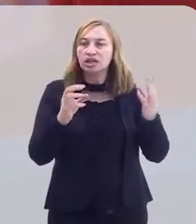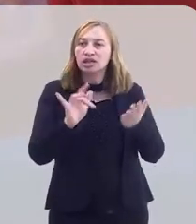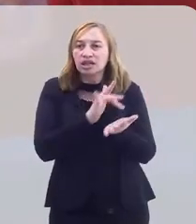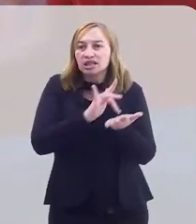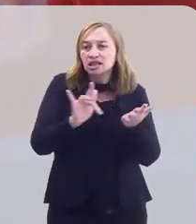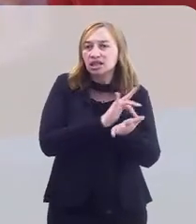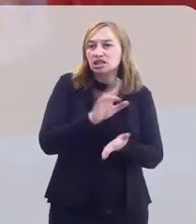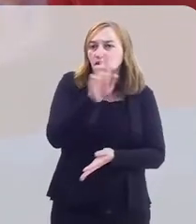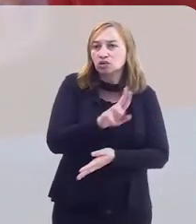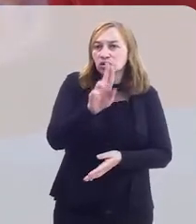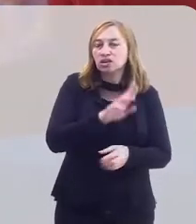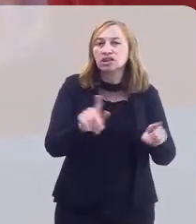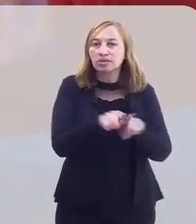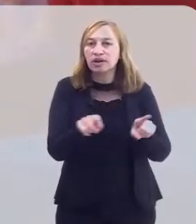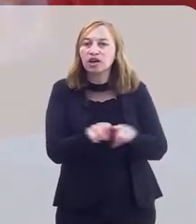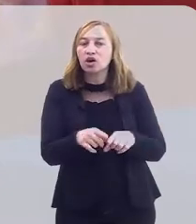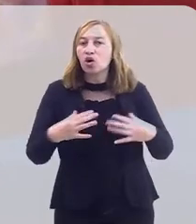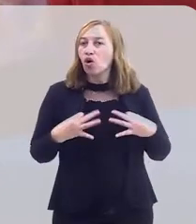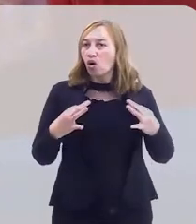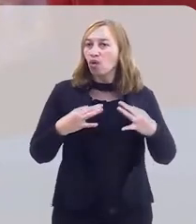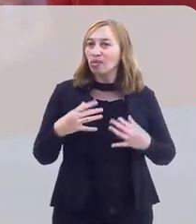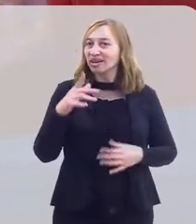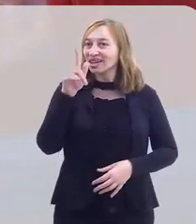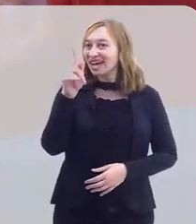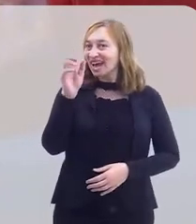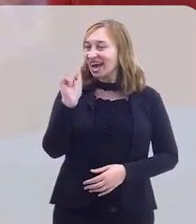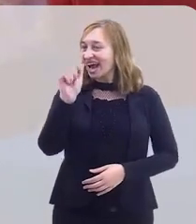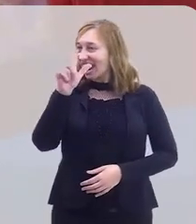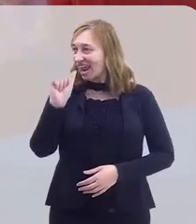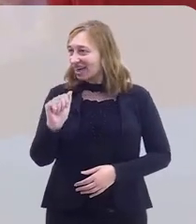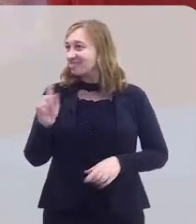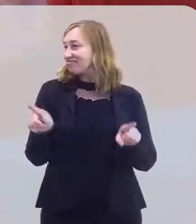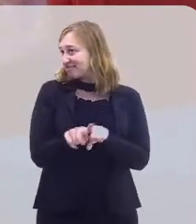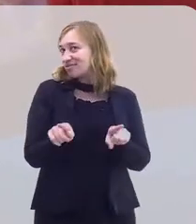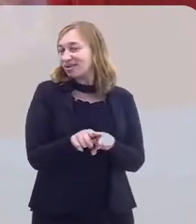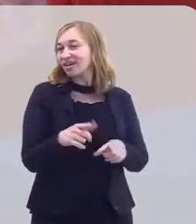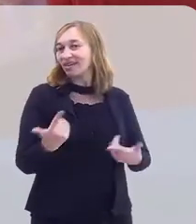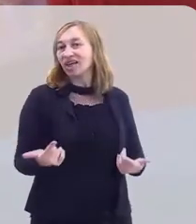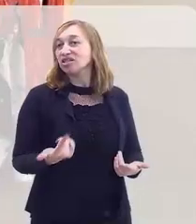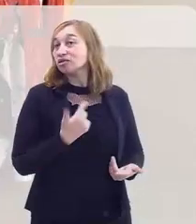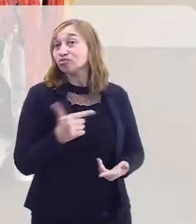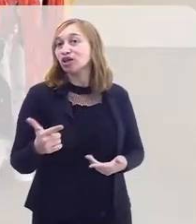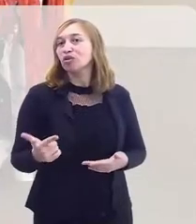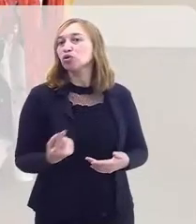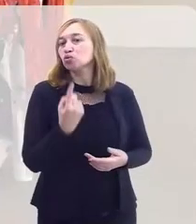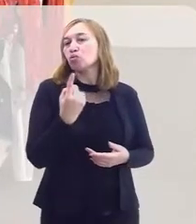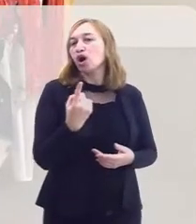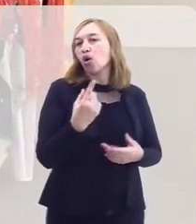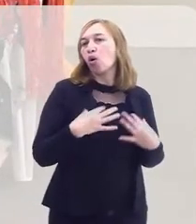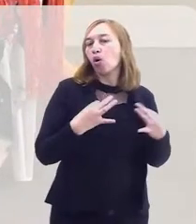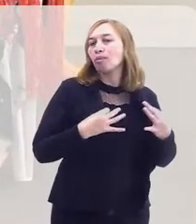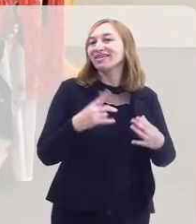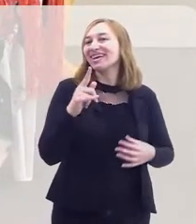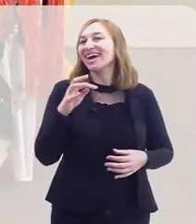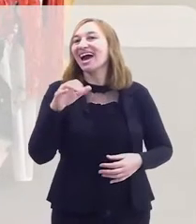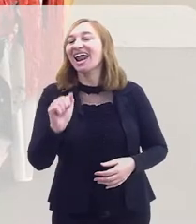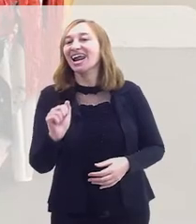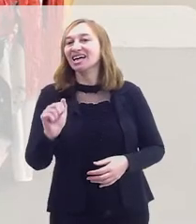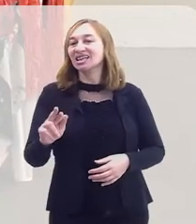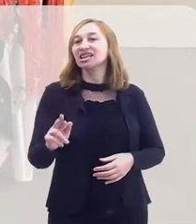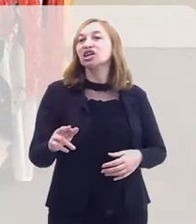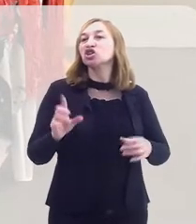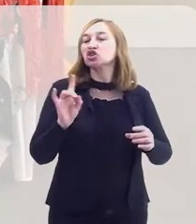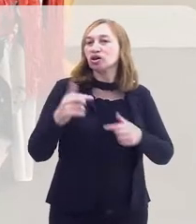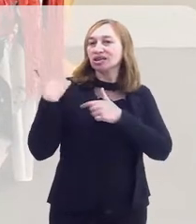as ciganas usam. E temos nossa roupa de gala também, que, justamente, a minha mãe falava, olha, nós não temos uma roupa de gala, temos aquela